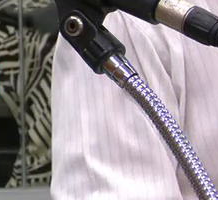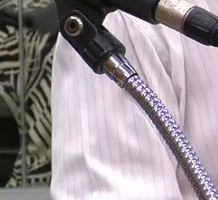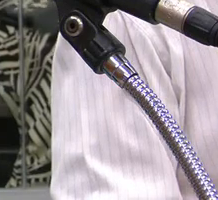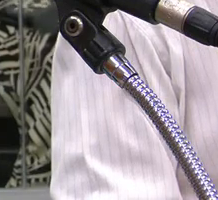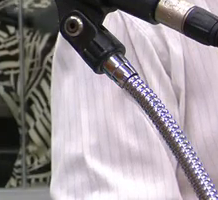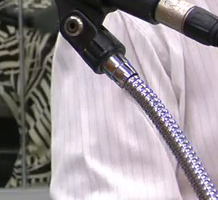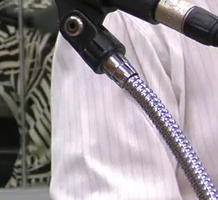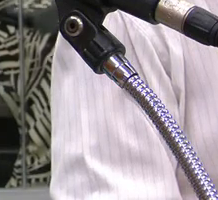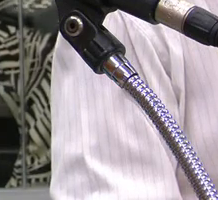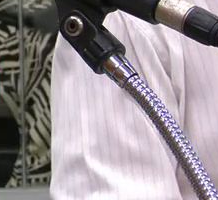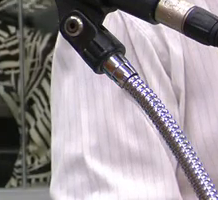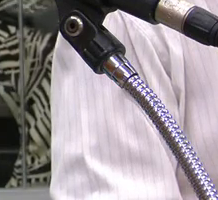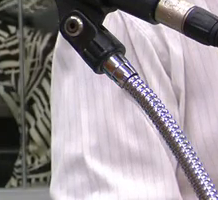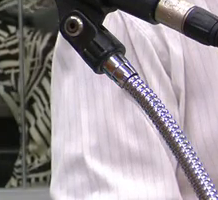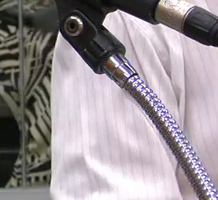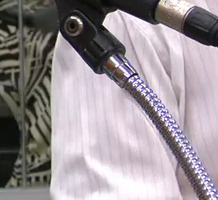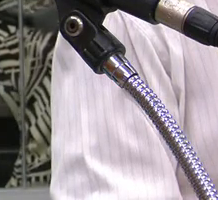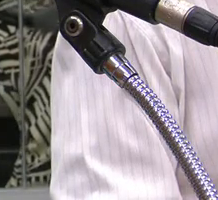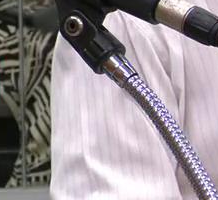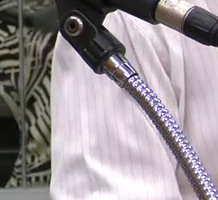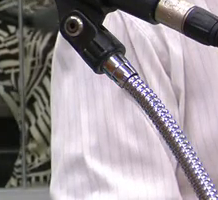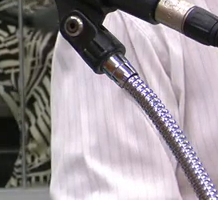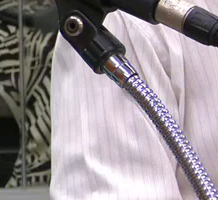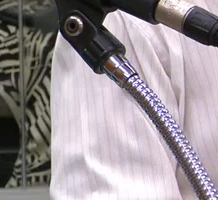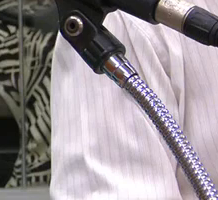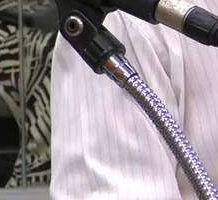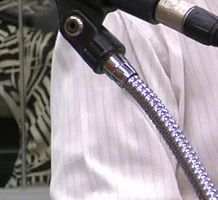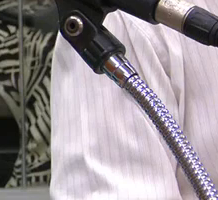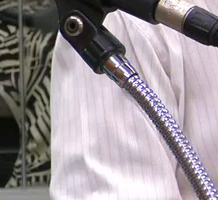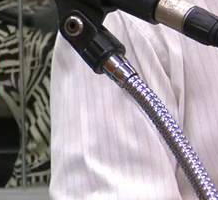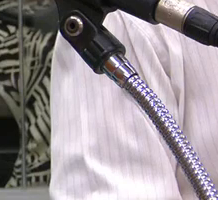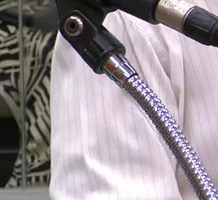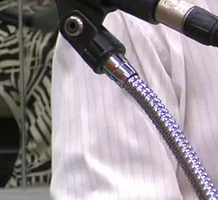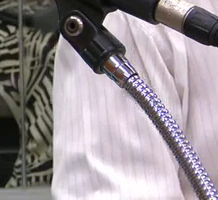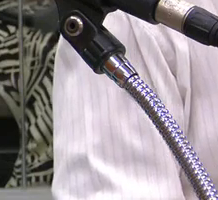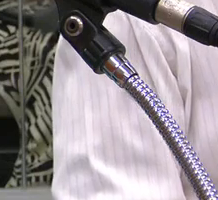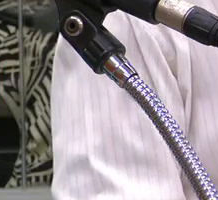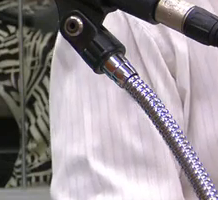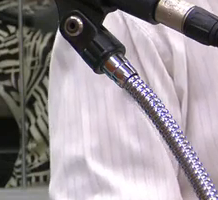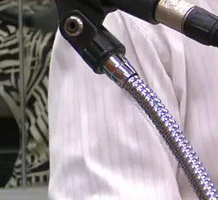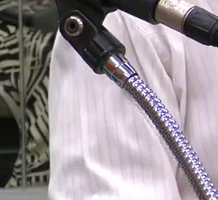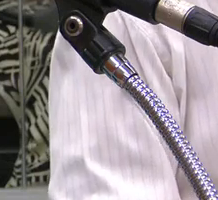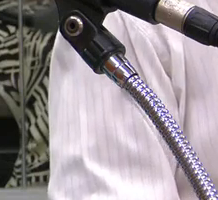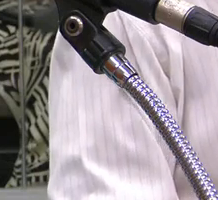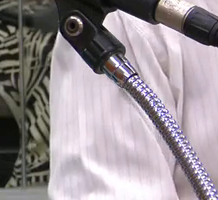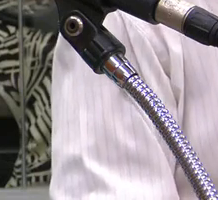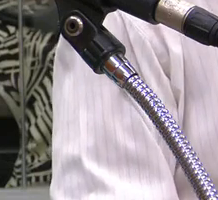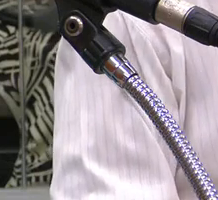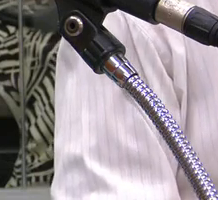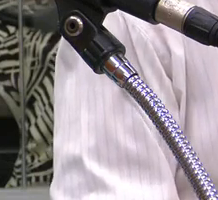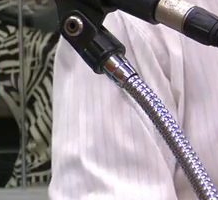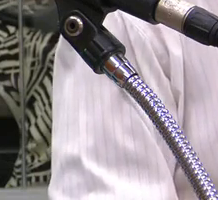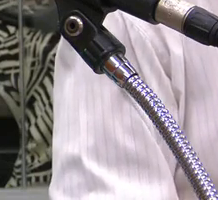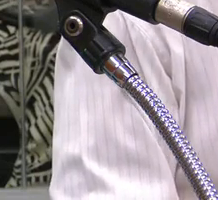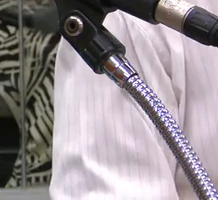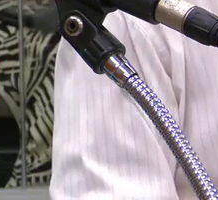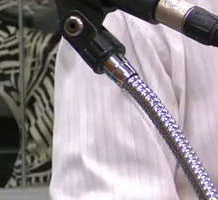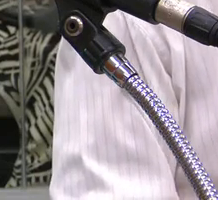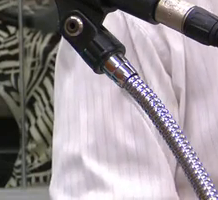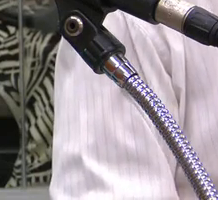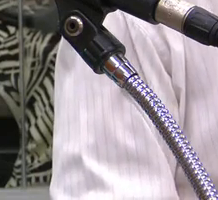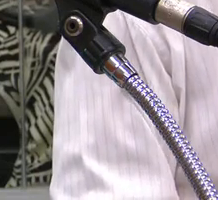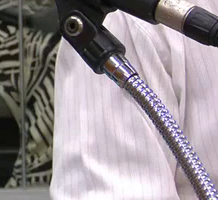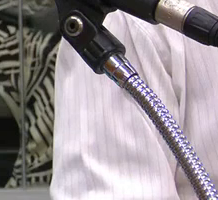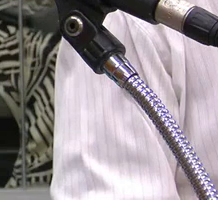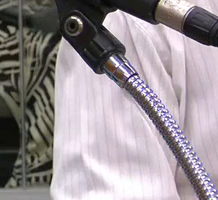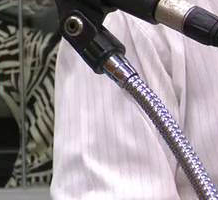do PIB nacional. Vejam só, nós estamos falando de uma relevância não só social, mas também